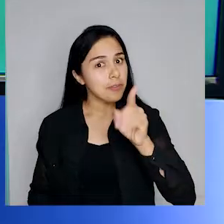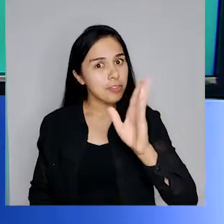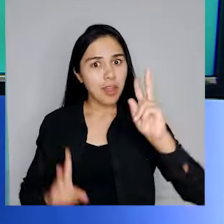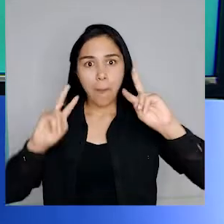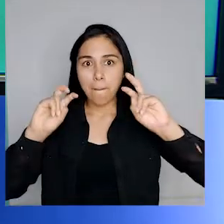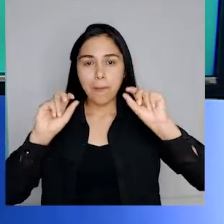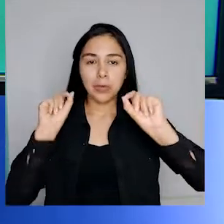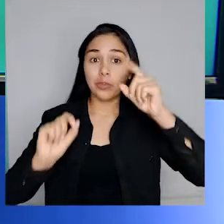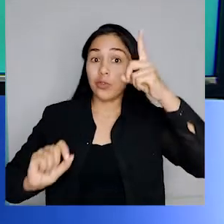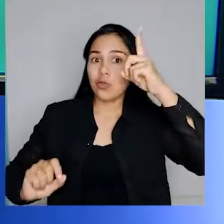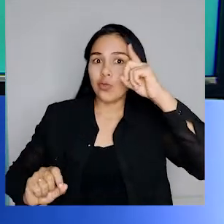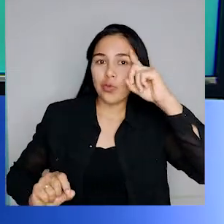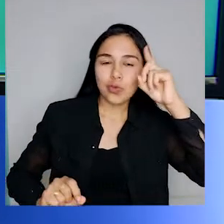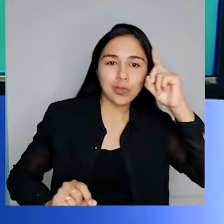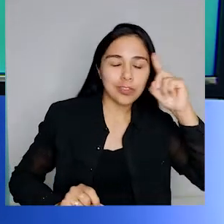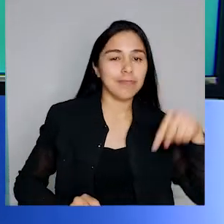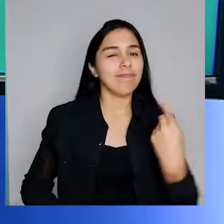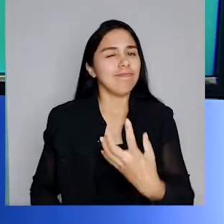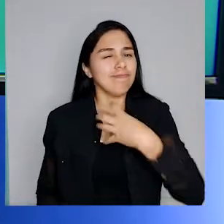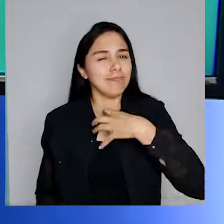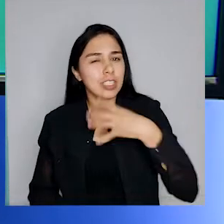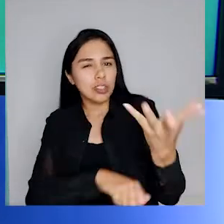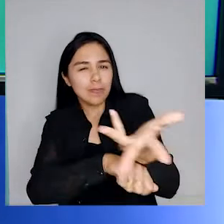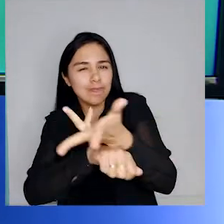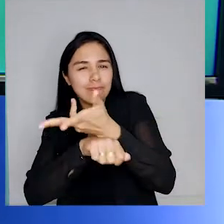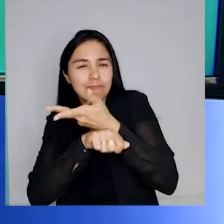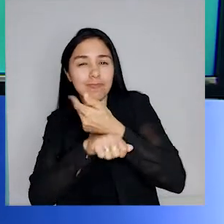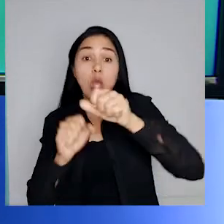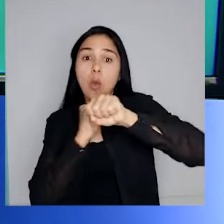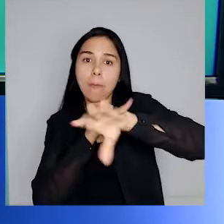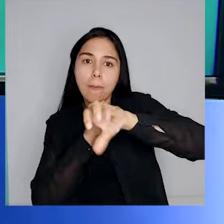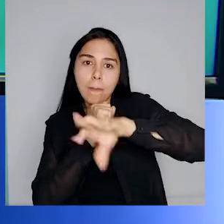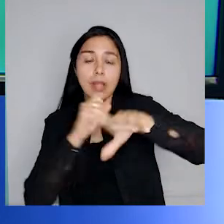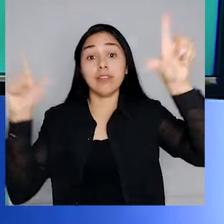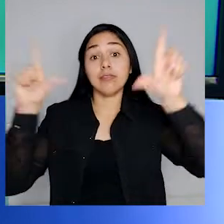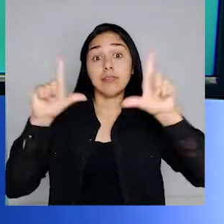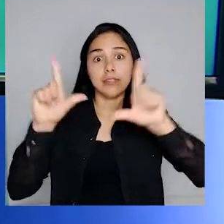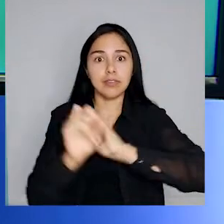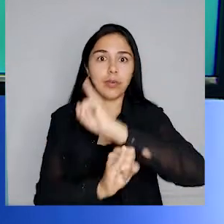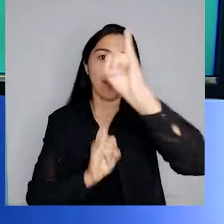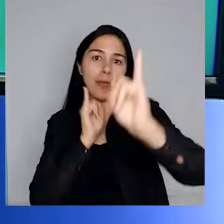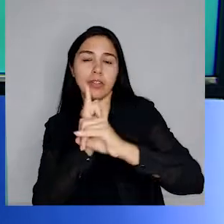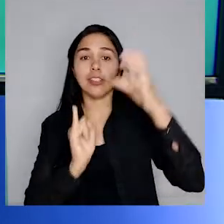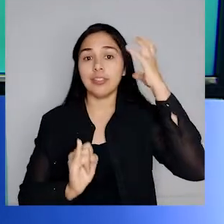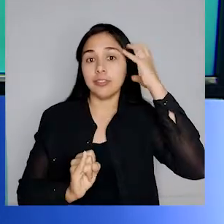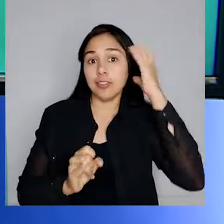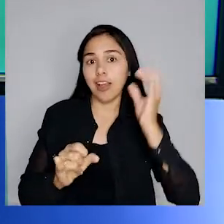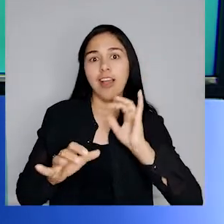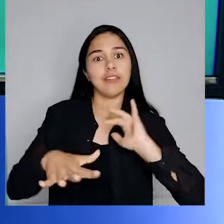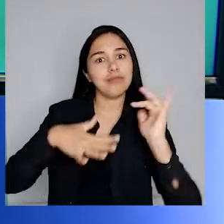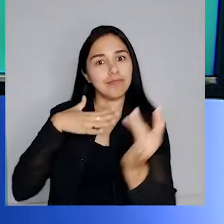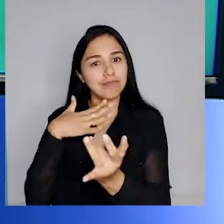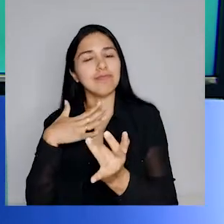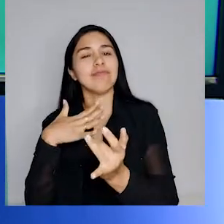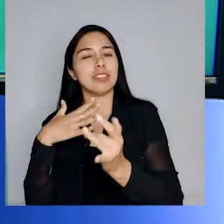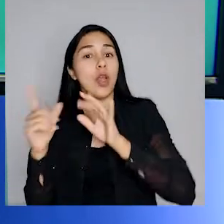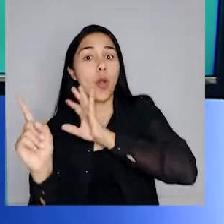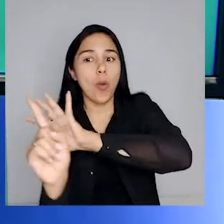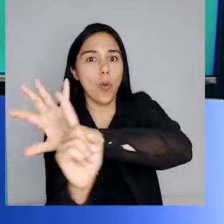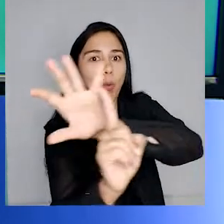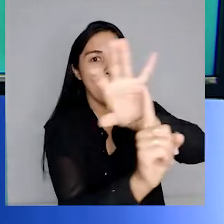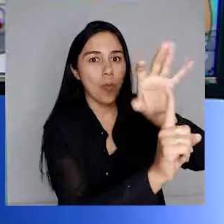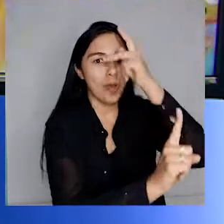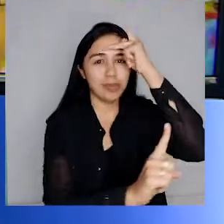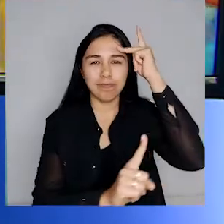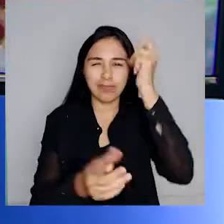Você já percebeu como diariamente somos induzidos pela mídia, televisão, internet, rádio, redes sociais a